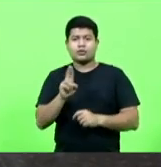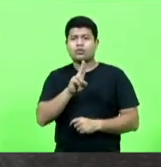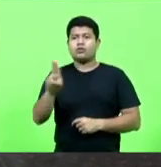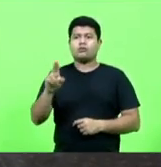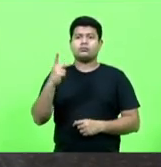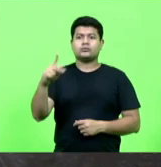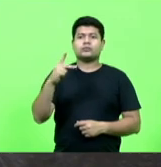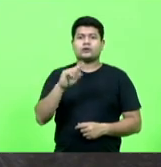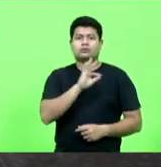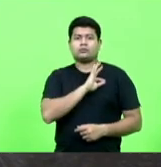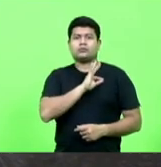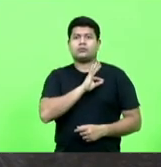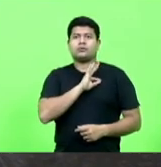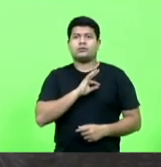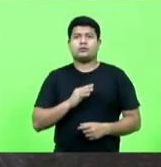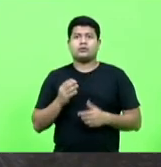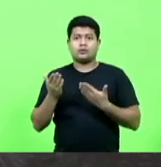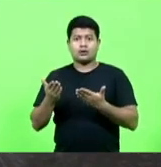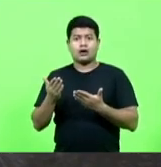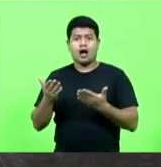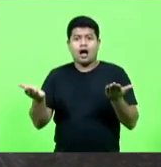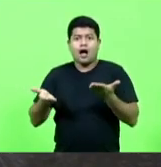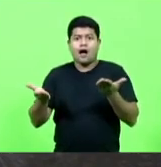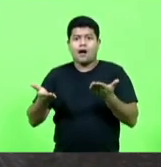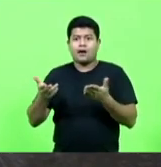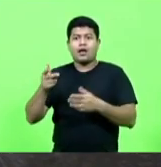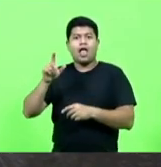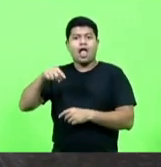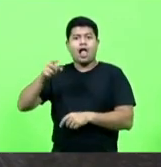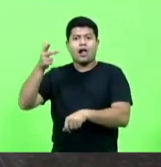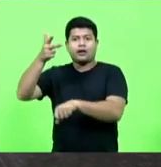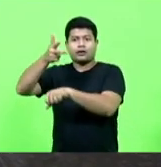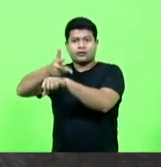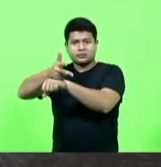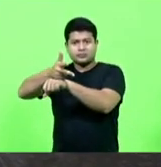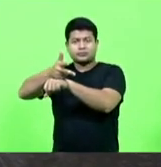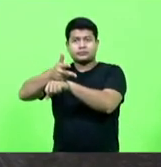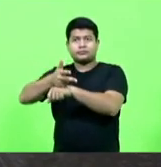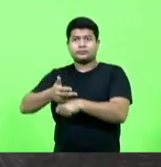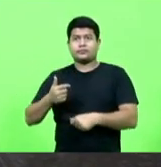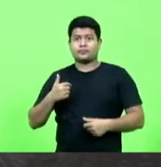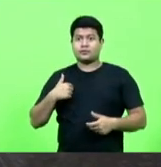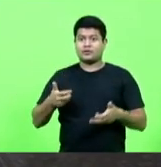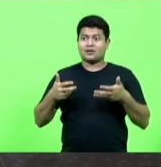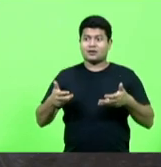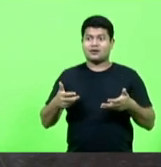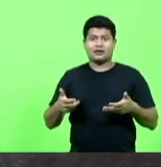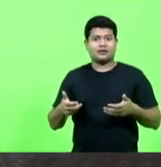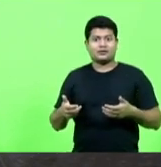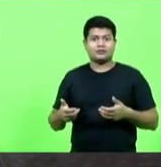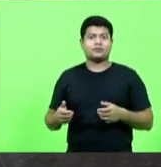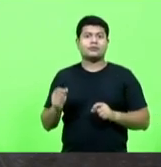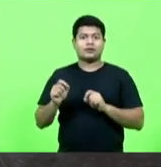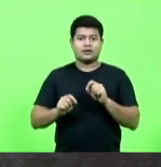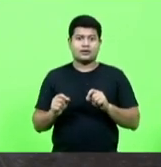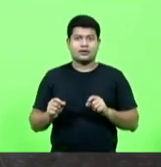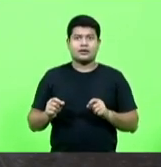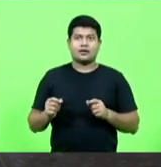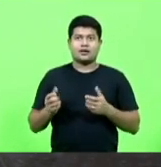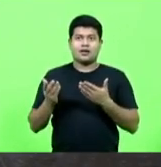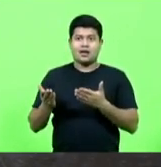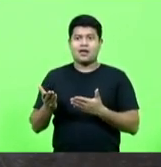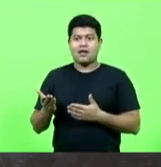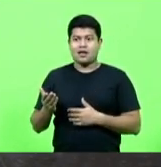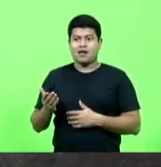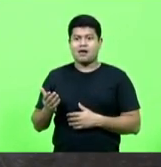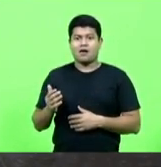Não, coloca-se câmera, agora a nova moda é isso, quiser eu ter alguém, uma norinha aí, o pai